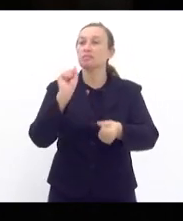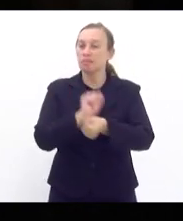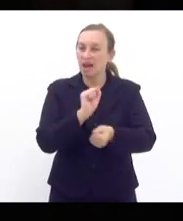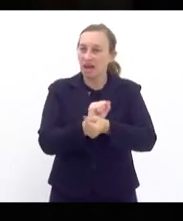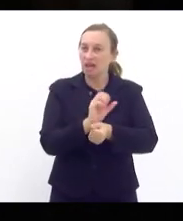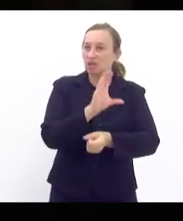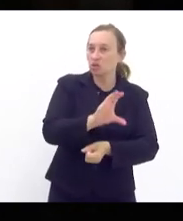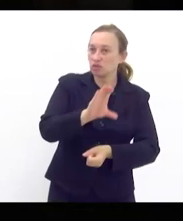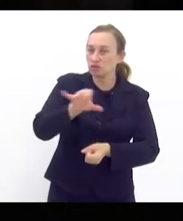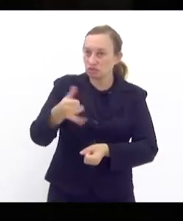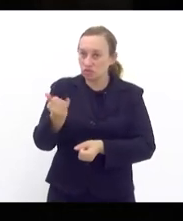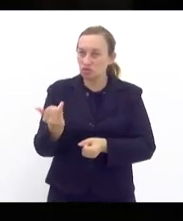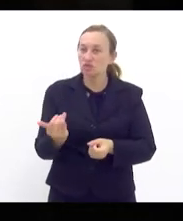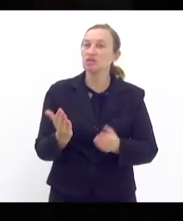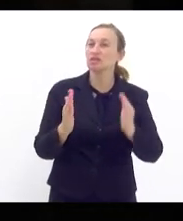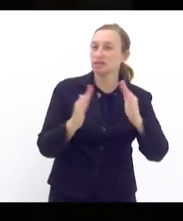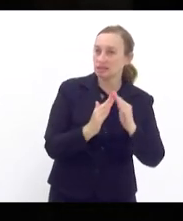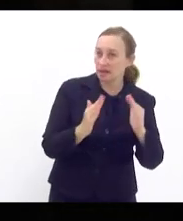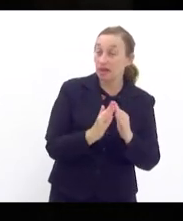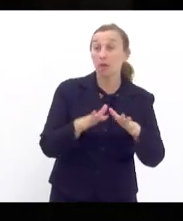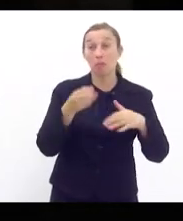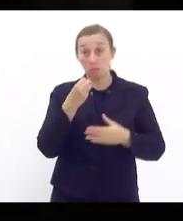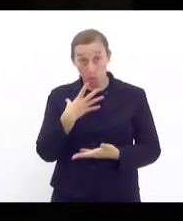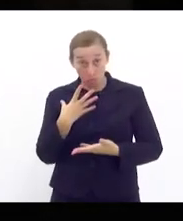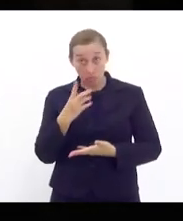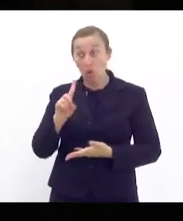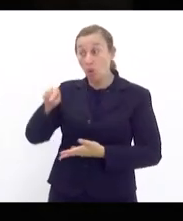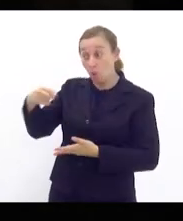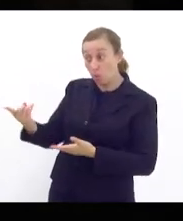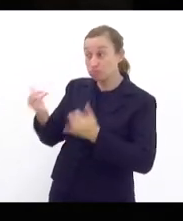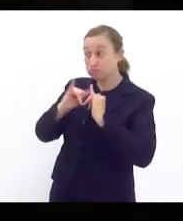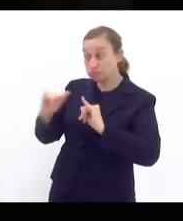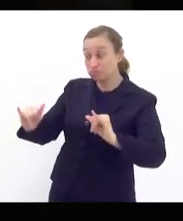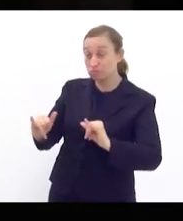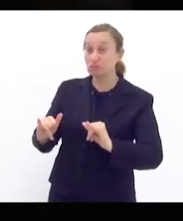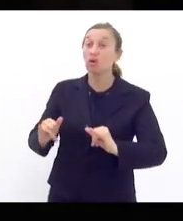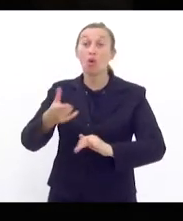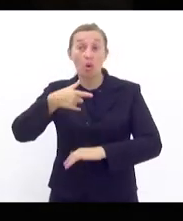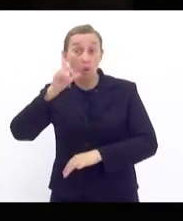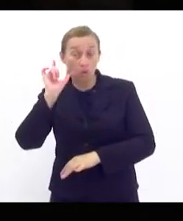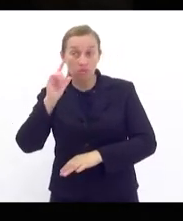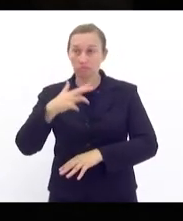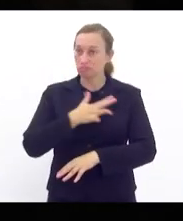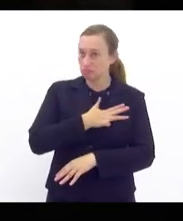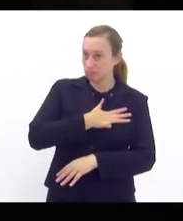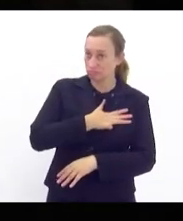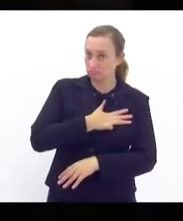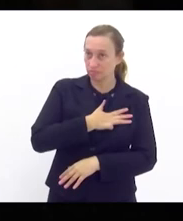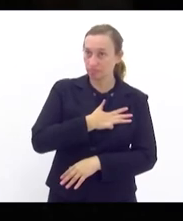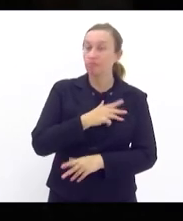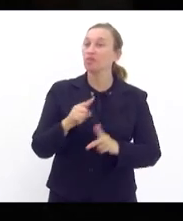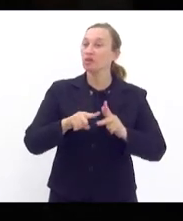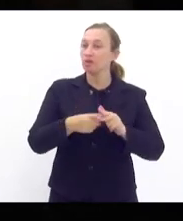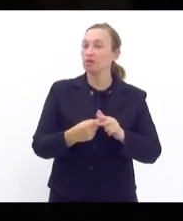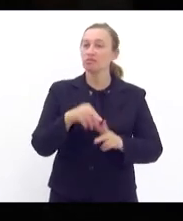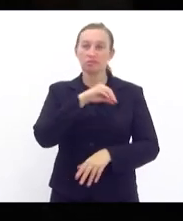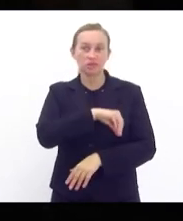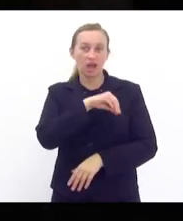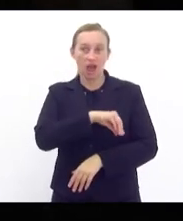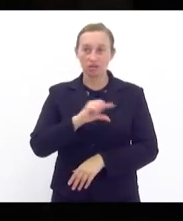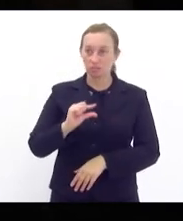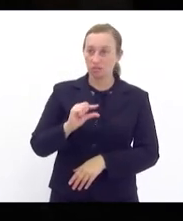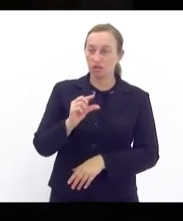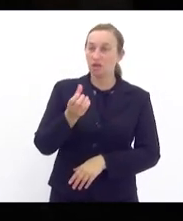construção e justiça dessa casa bom outro anúncio feito ontem pelo presidente Lula foi o reajuste do salário mínimo